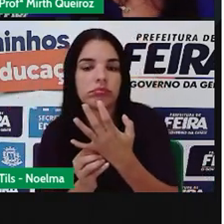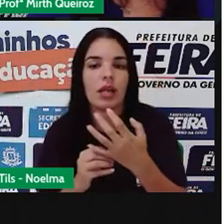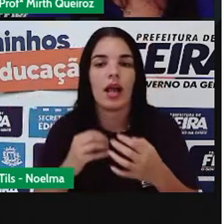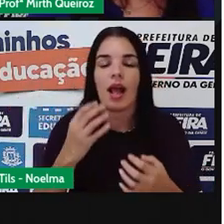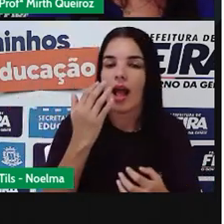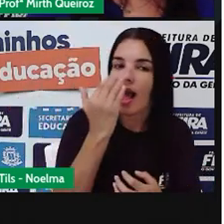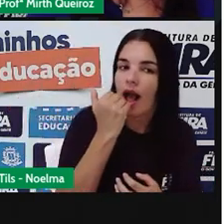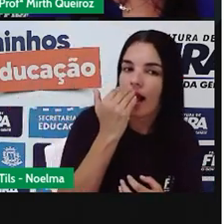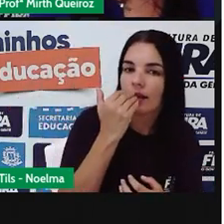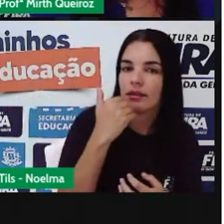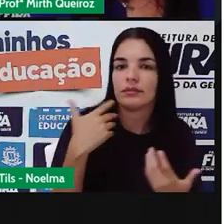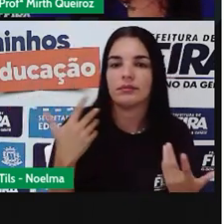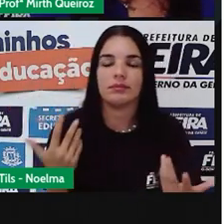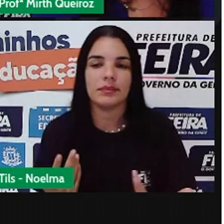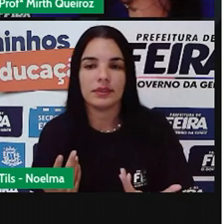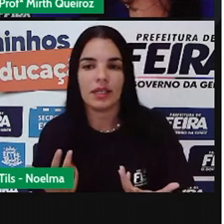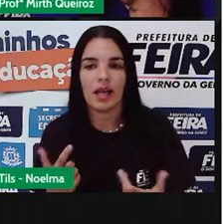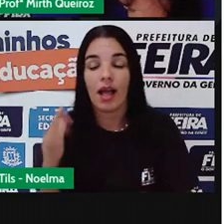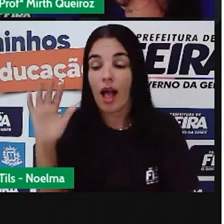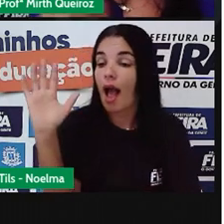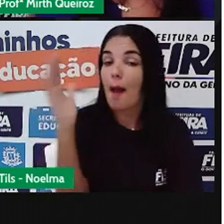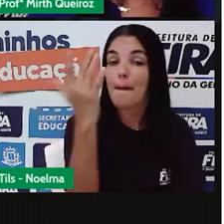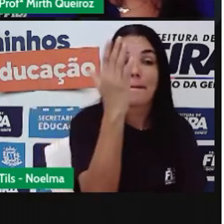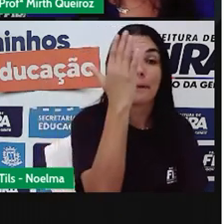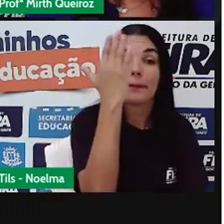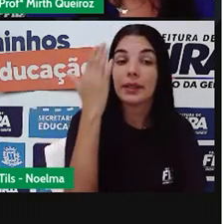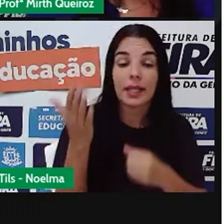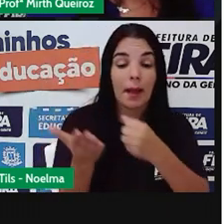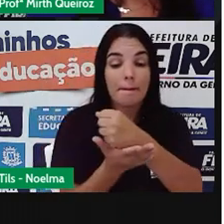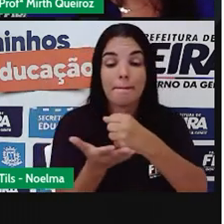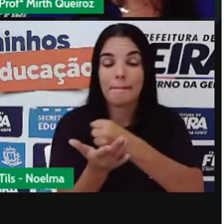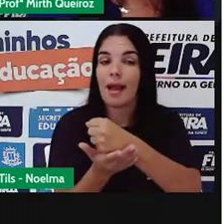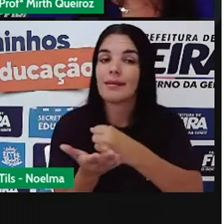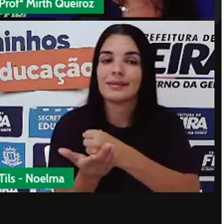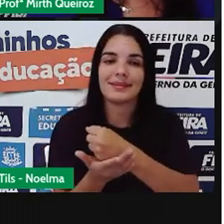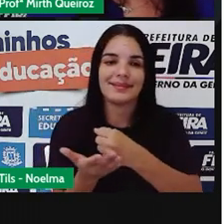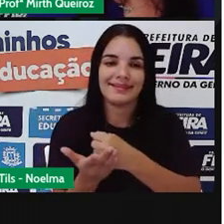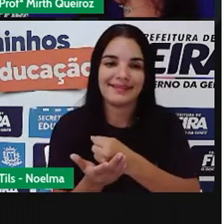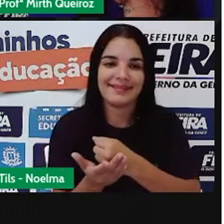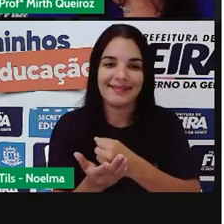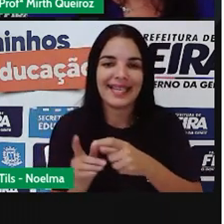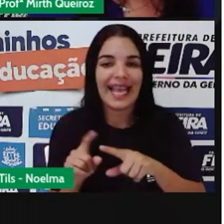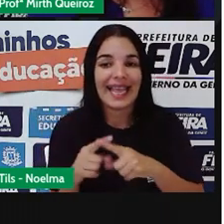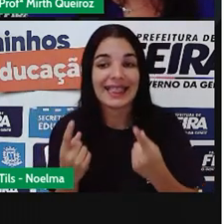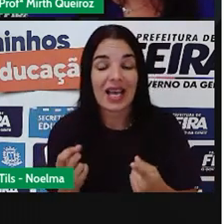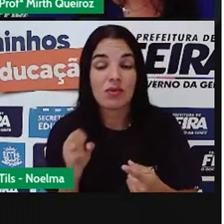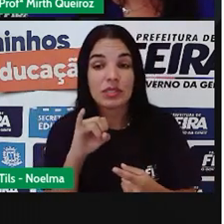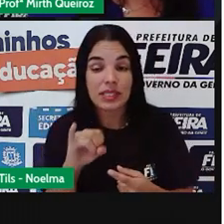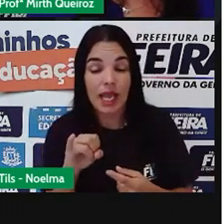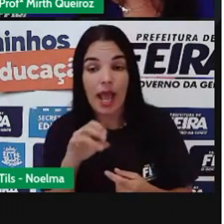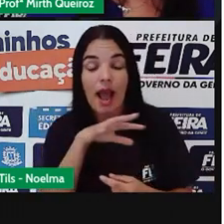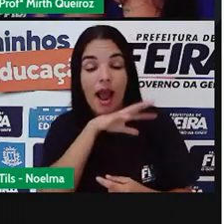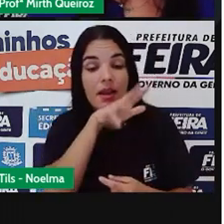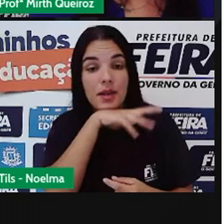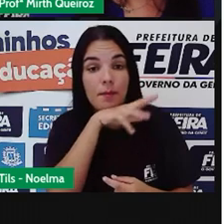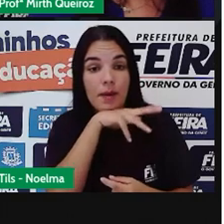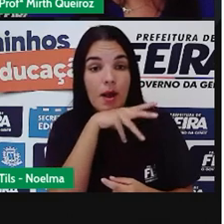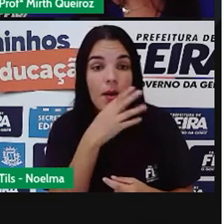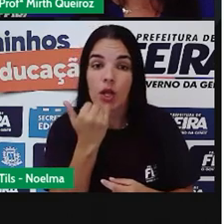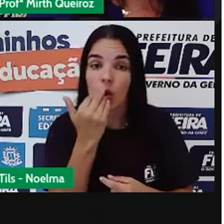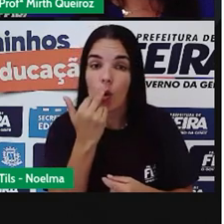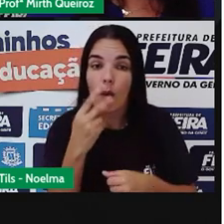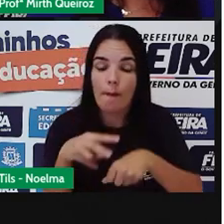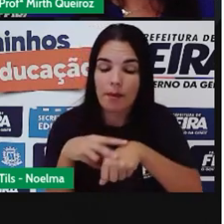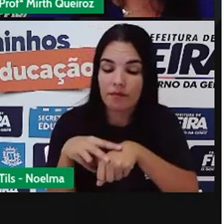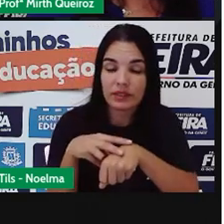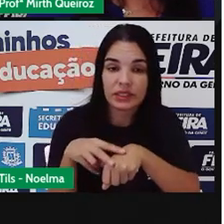vai ser a planta. Então, se não há planta, como é que os herbívoros vão se alimentar? E se os herbívoros morrerem, como os carnívoros